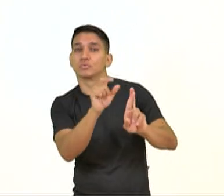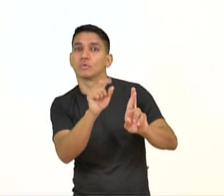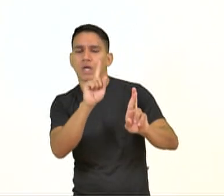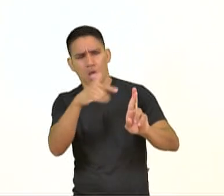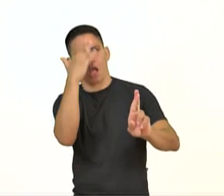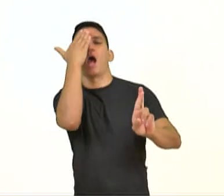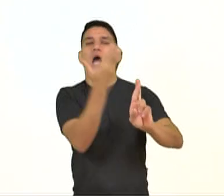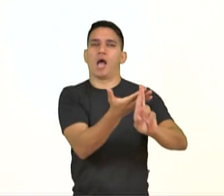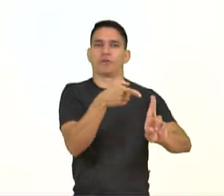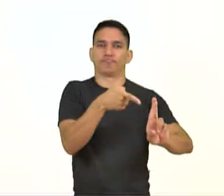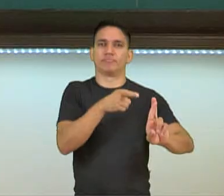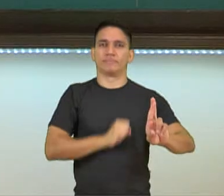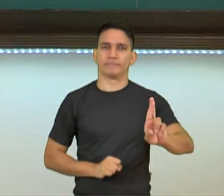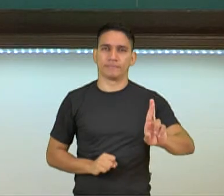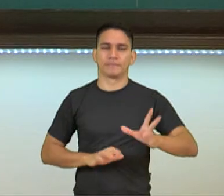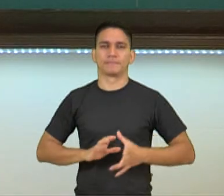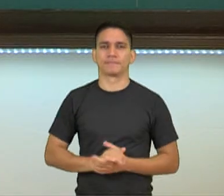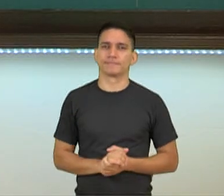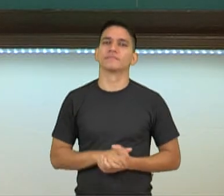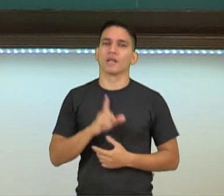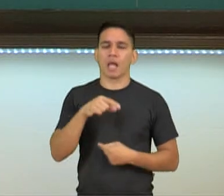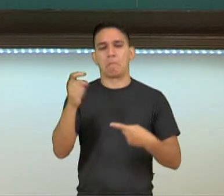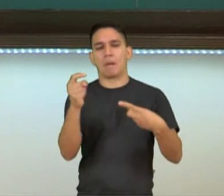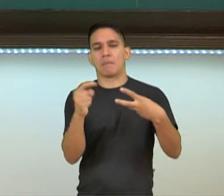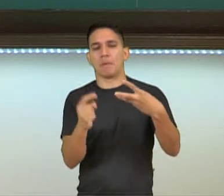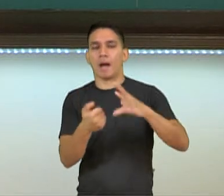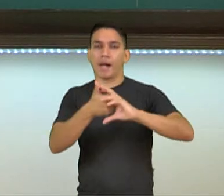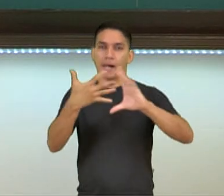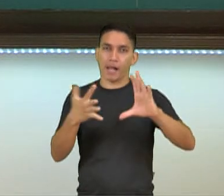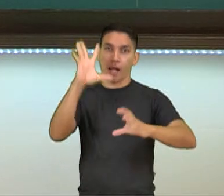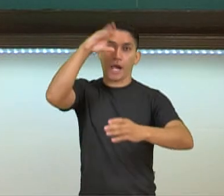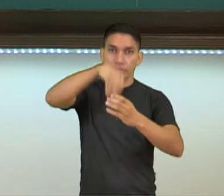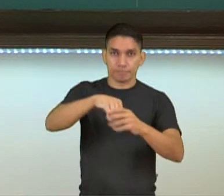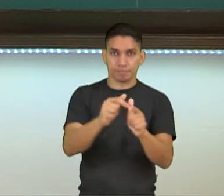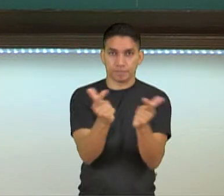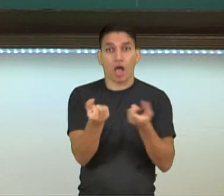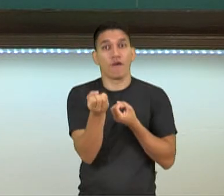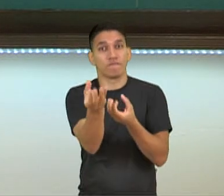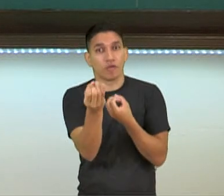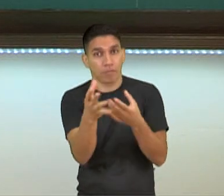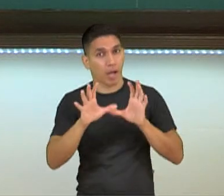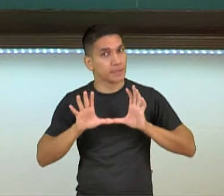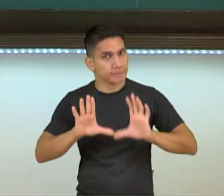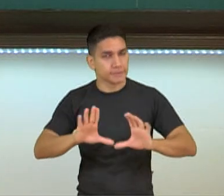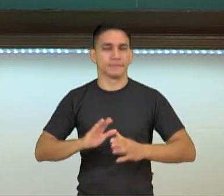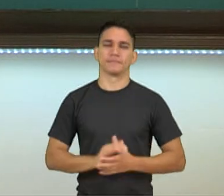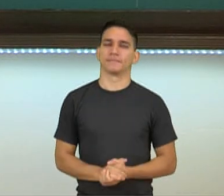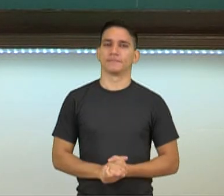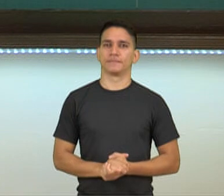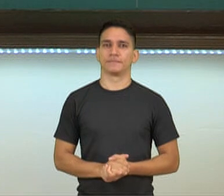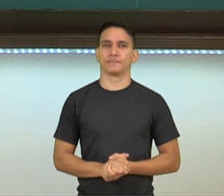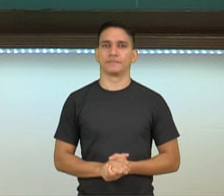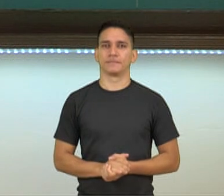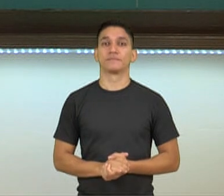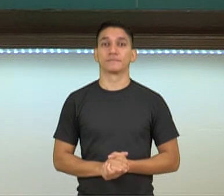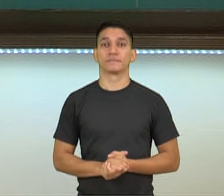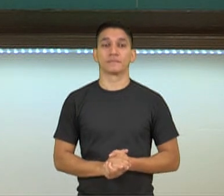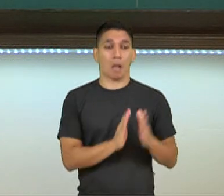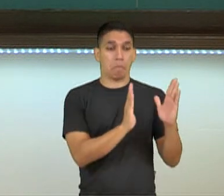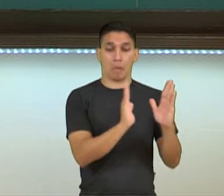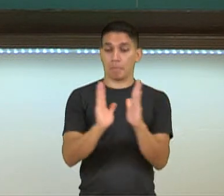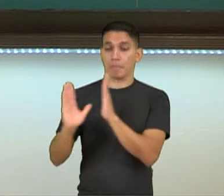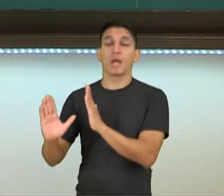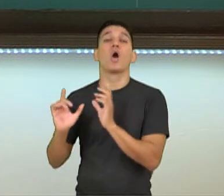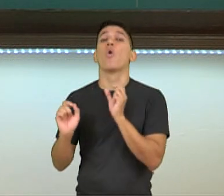na qual se pode crer. Então, a gente vai ter essas informações trazidas a partir de uma fonte. Partes da